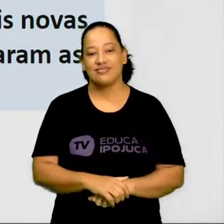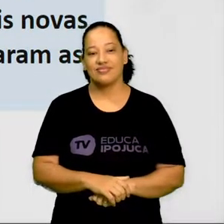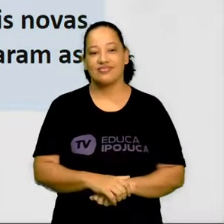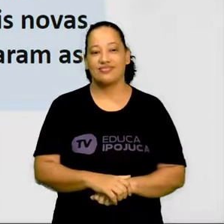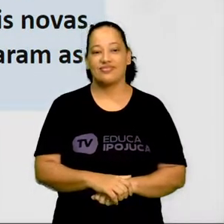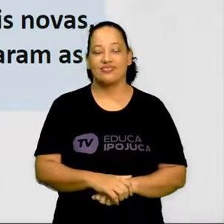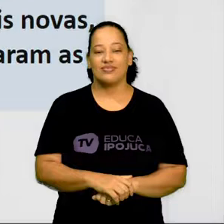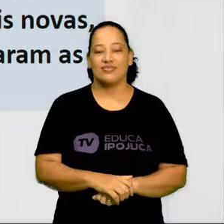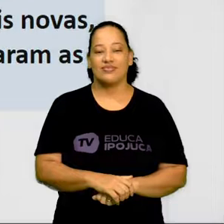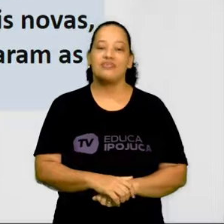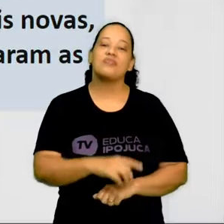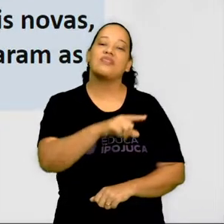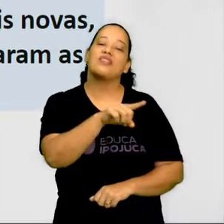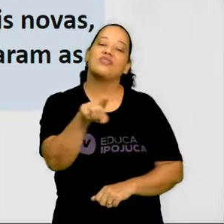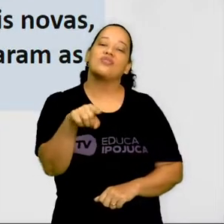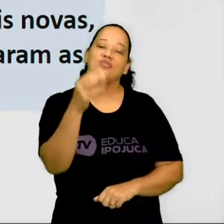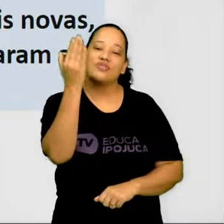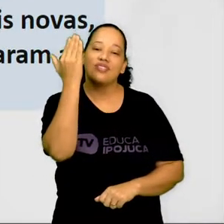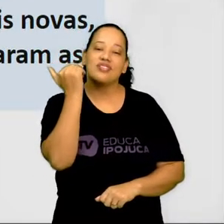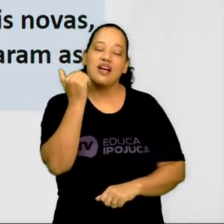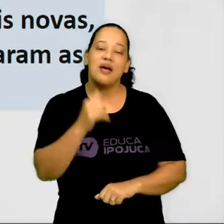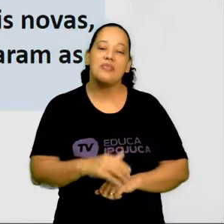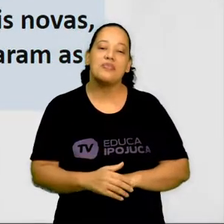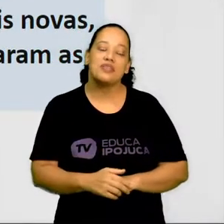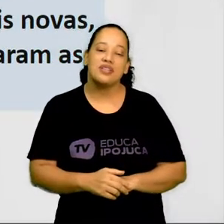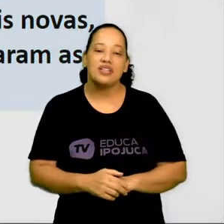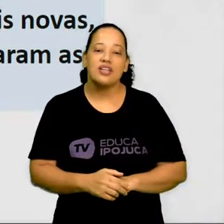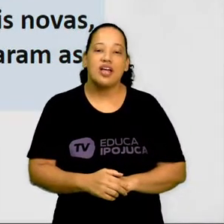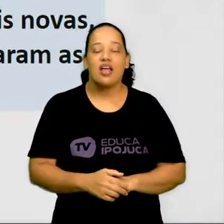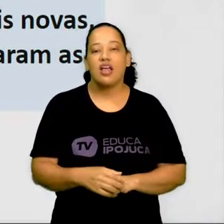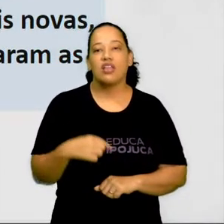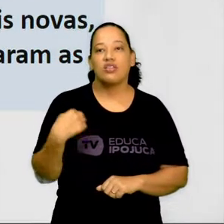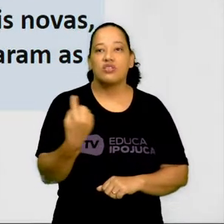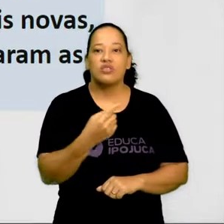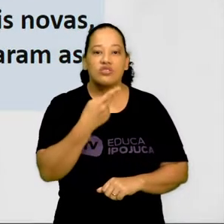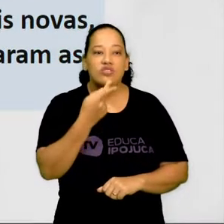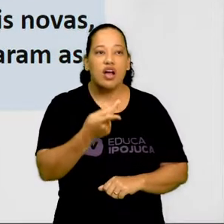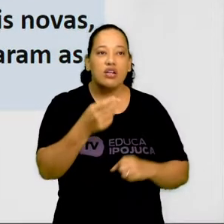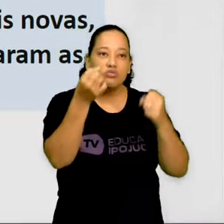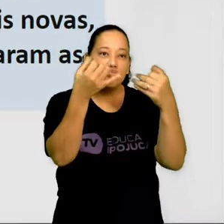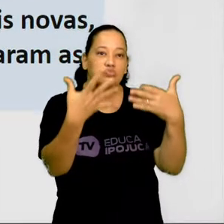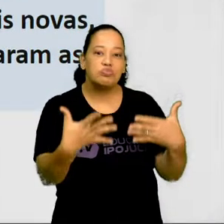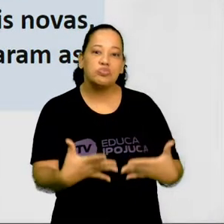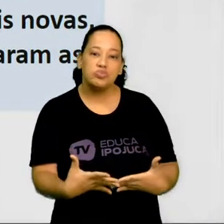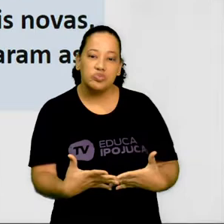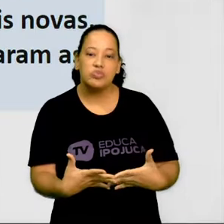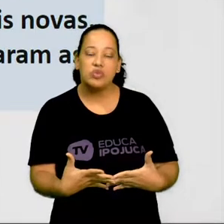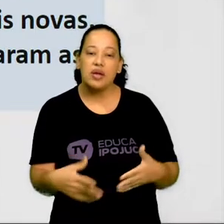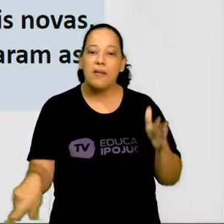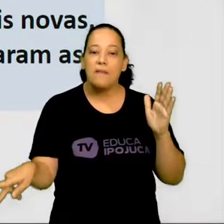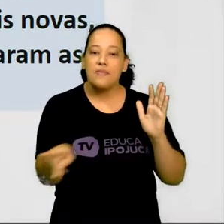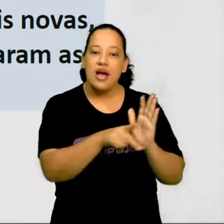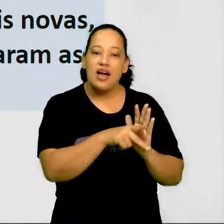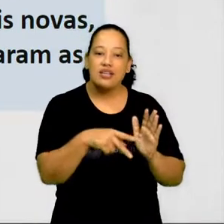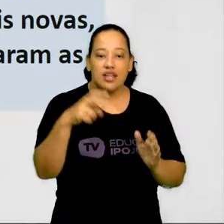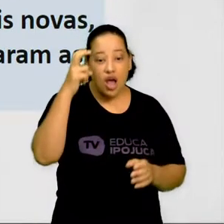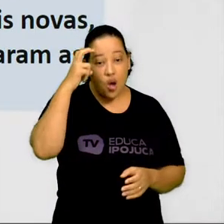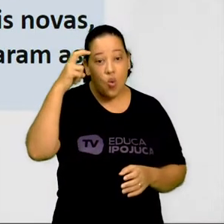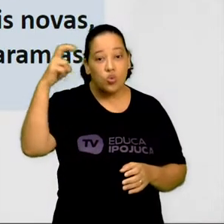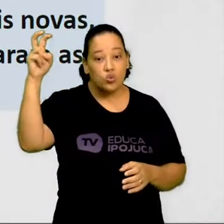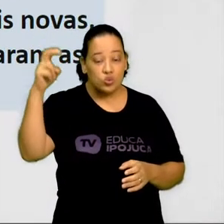E você sabe por que falamos que essas brincadeiras são da cultura popular?